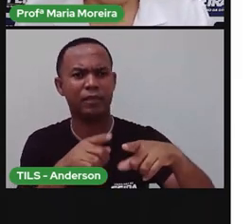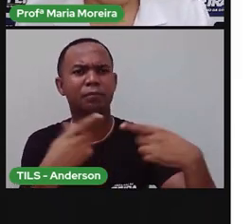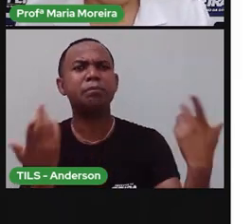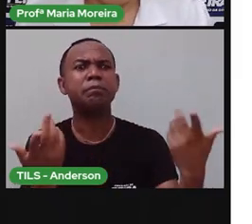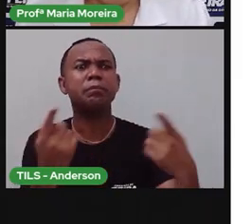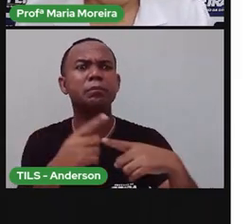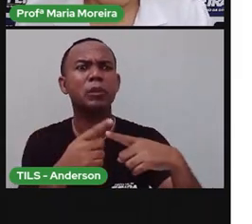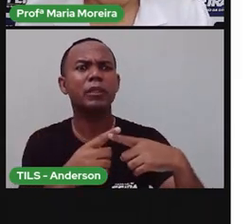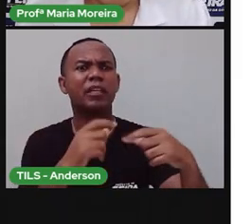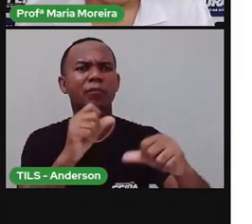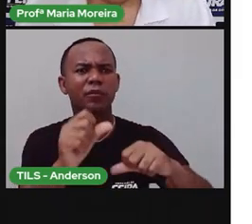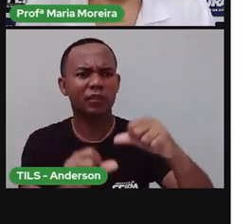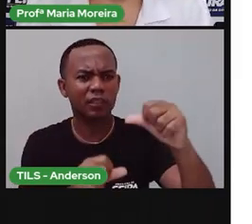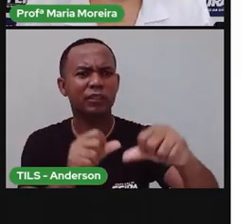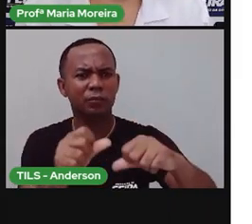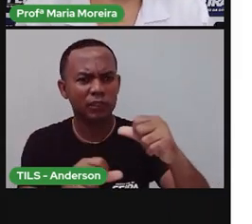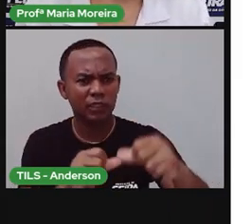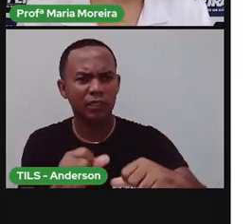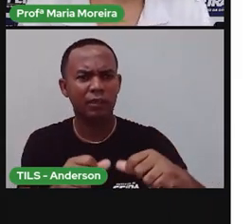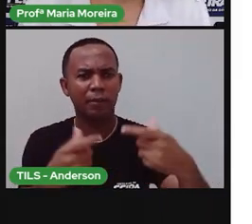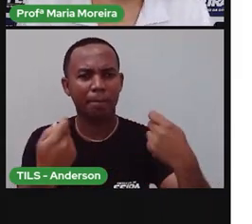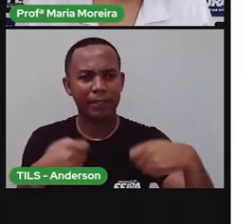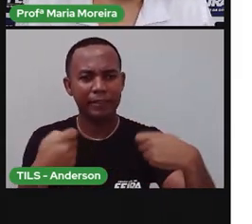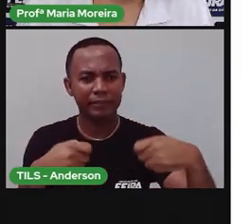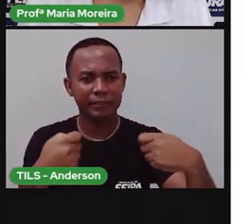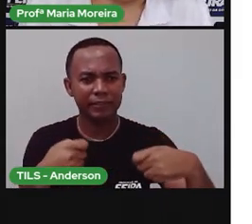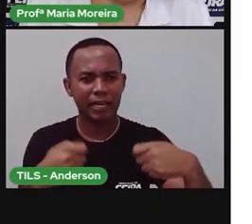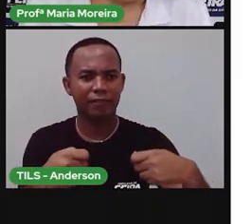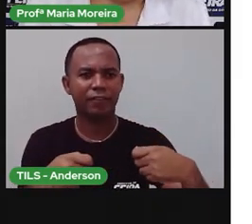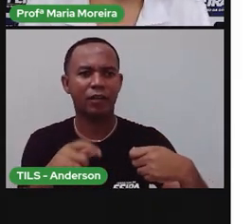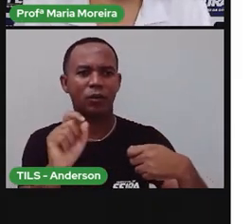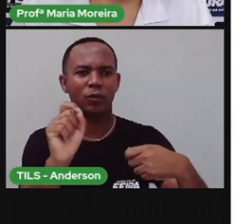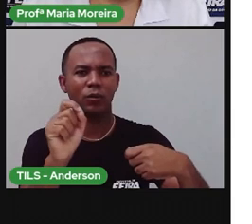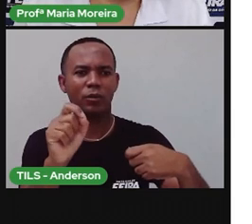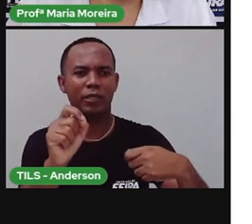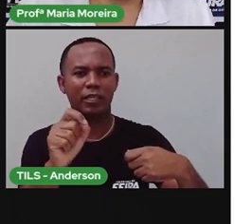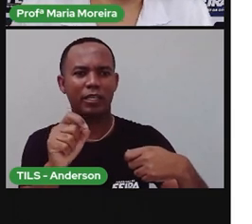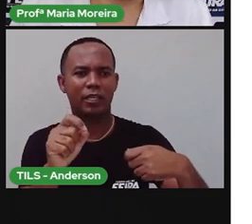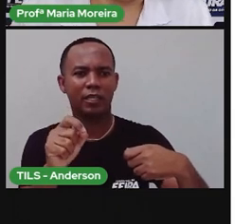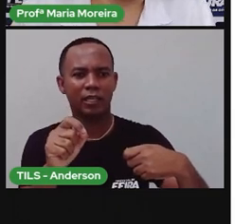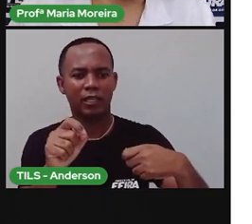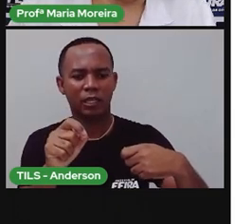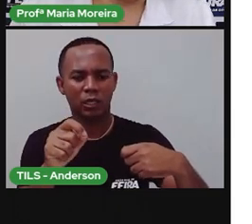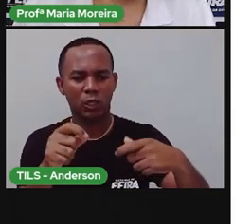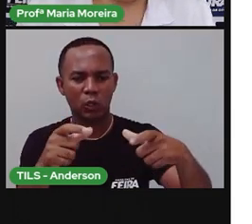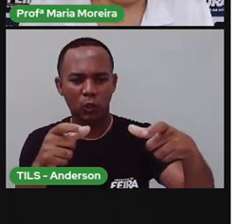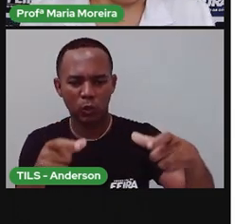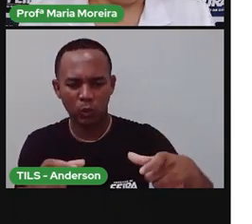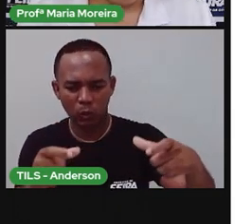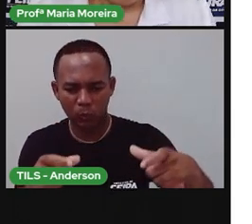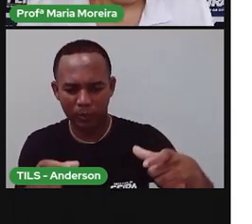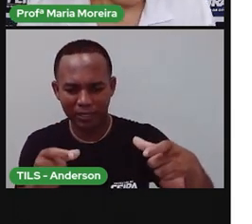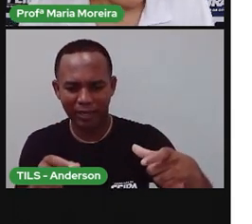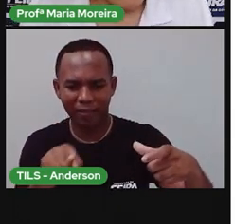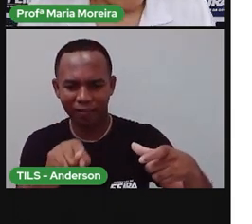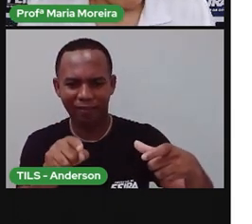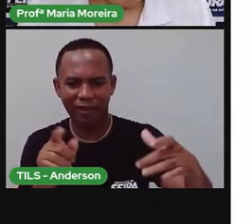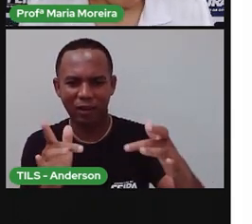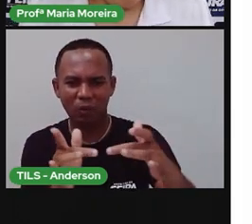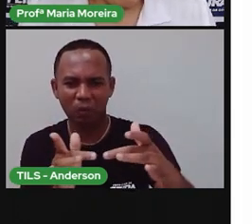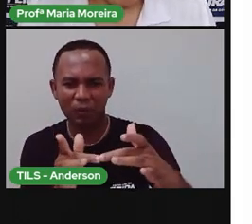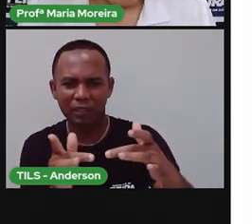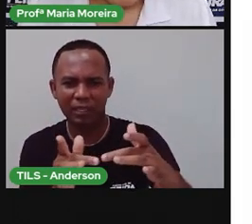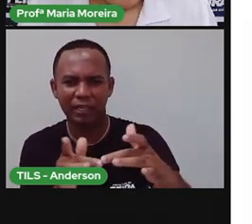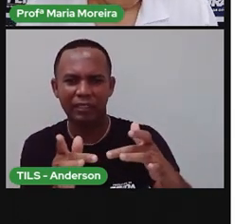mudanças? Né? Eles precisavam se adaptar aos locais onde eles estavam. Por exemplo,